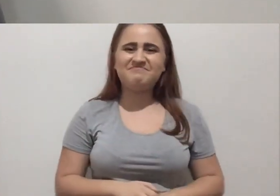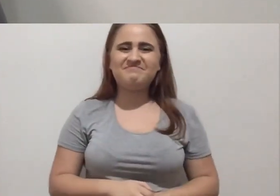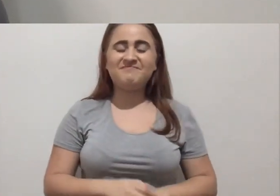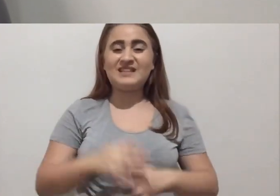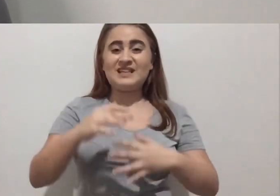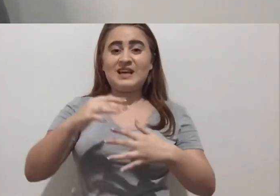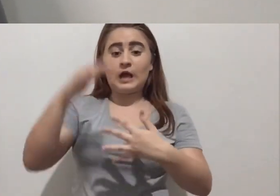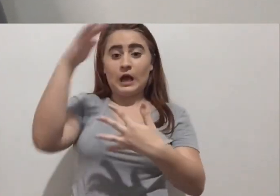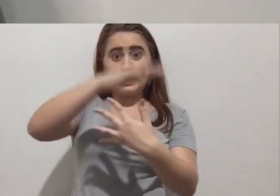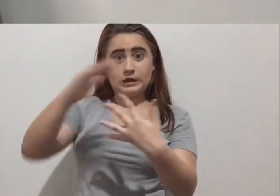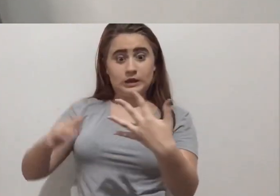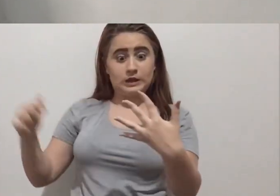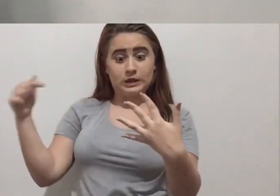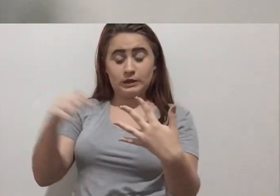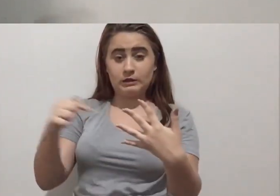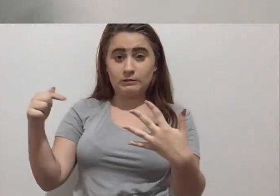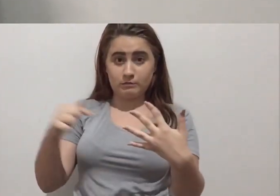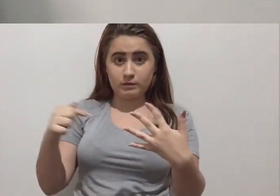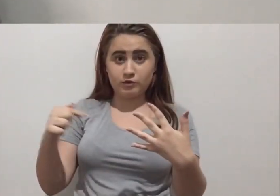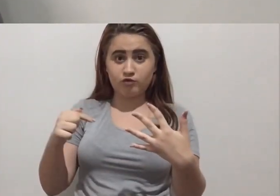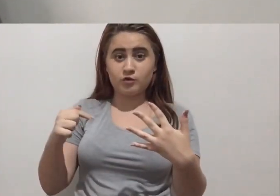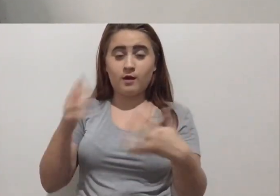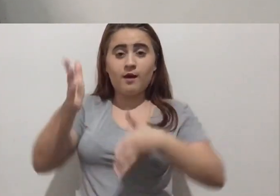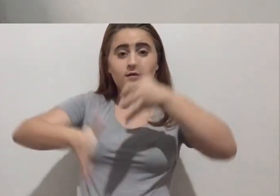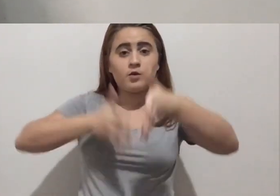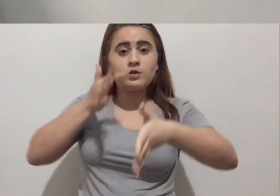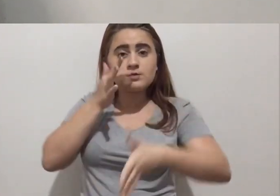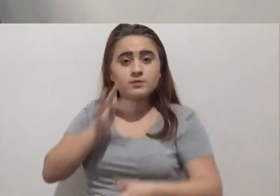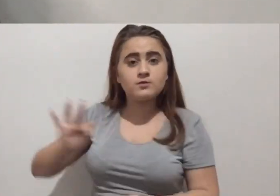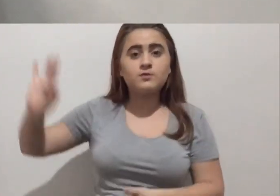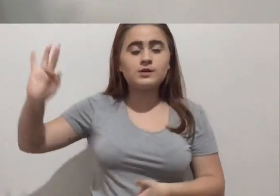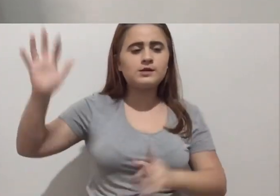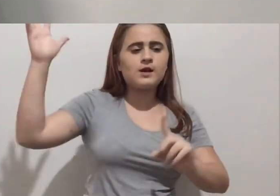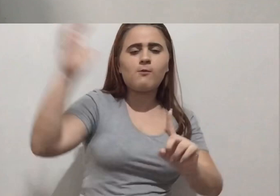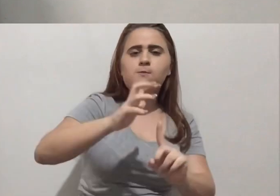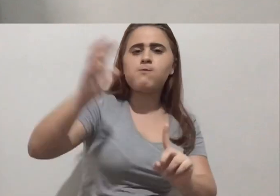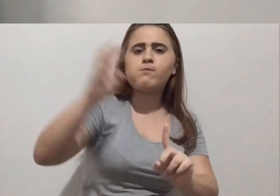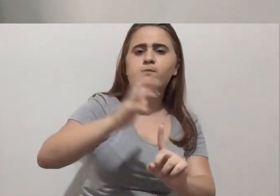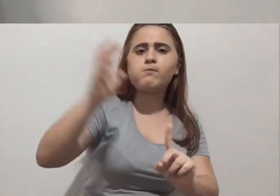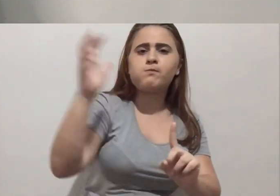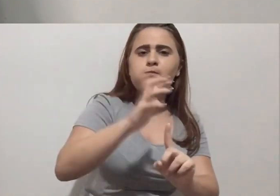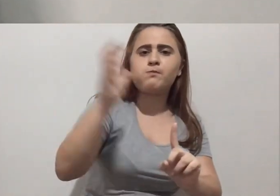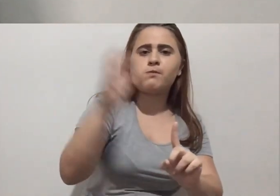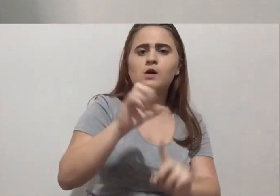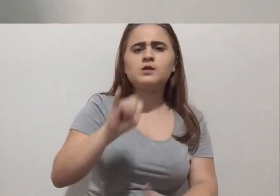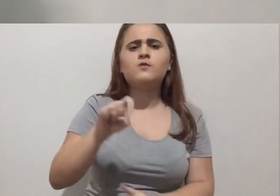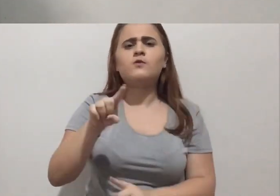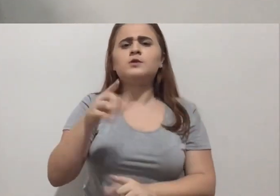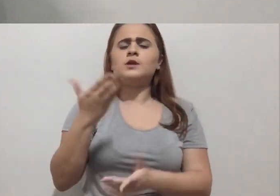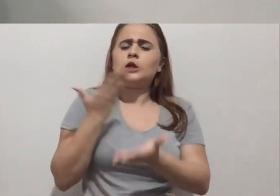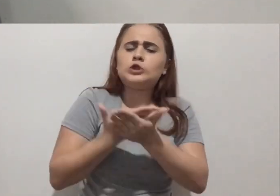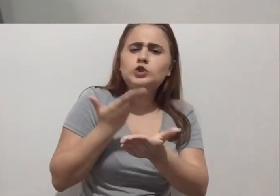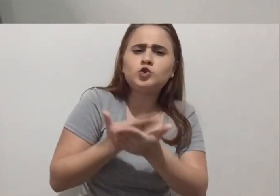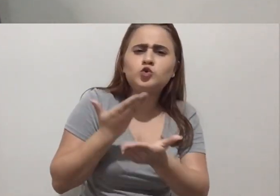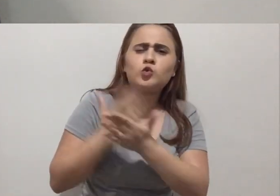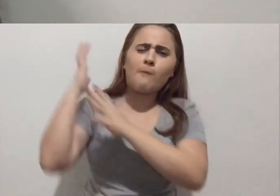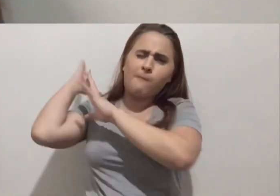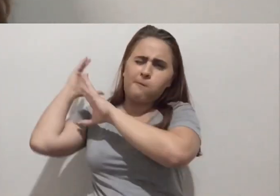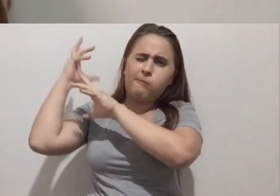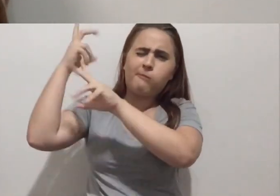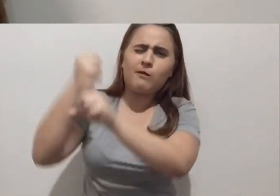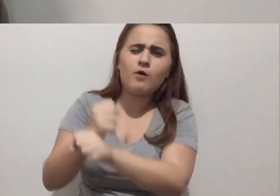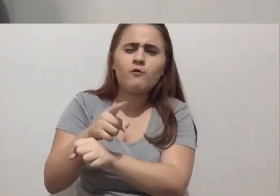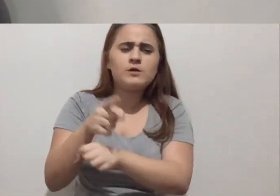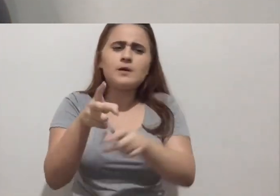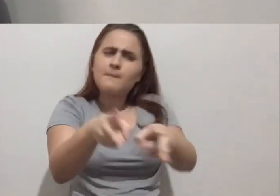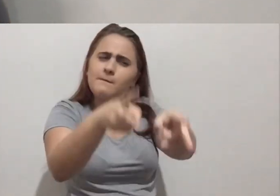sofreu influências da língua de sinais francesa. Se você for ler a história da língua de sinais aqui no Brasil, você vai ver